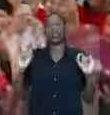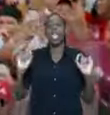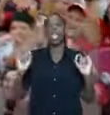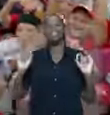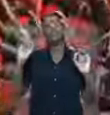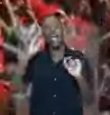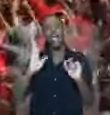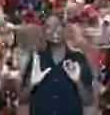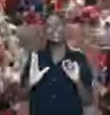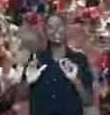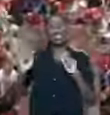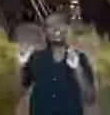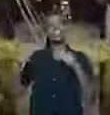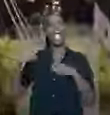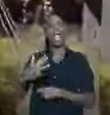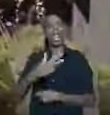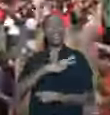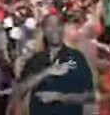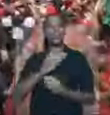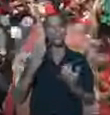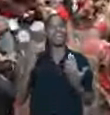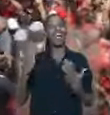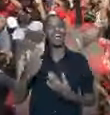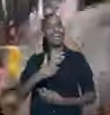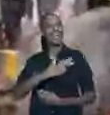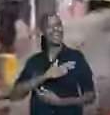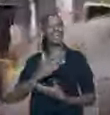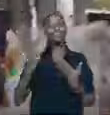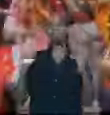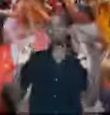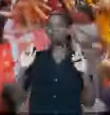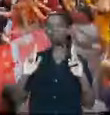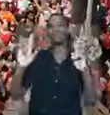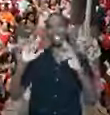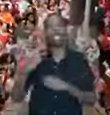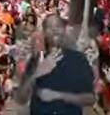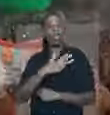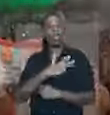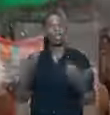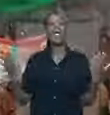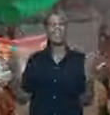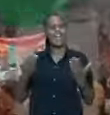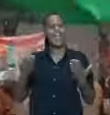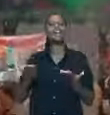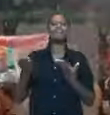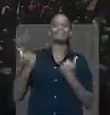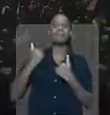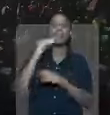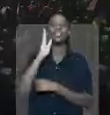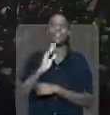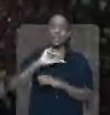chamar. O Brasil tem jeito, é lula lá, lá, lá. A esperança agora é